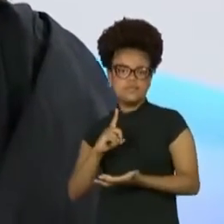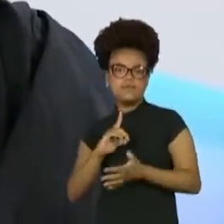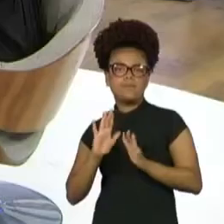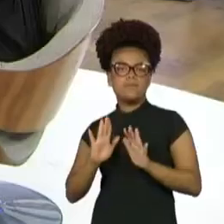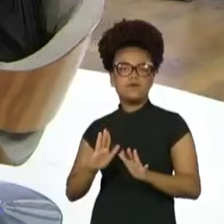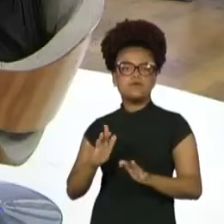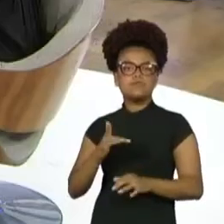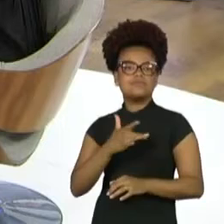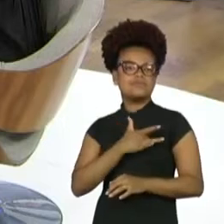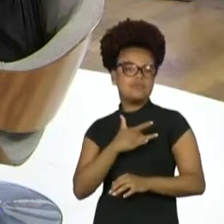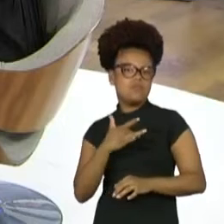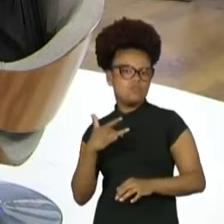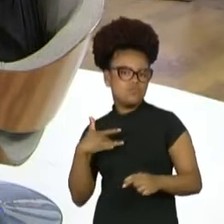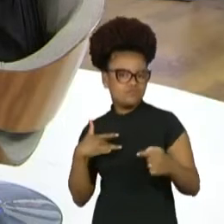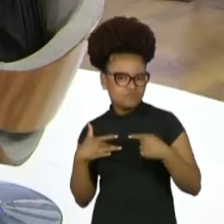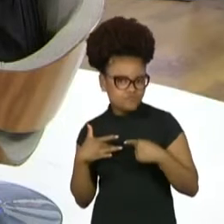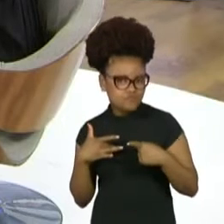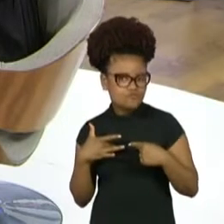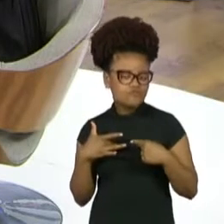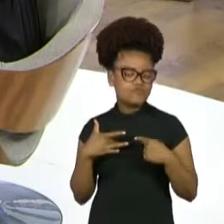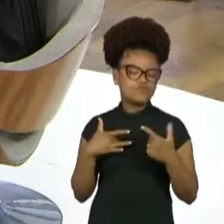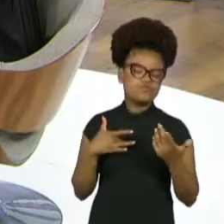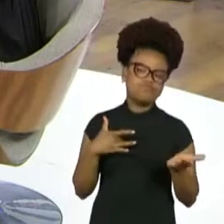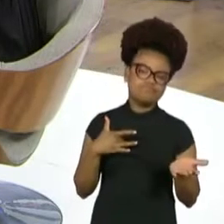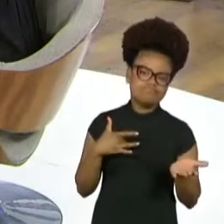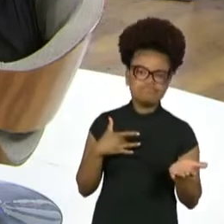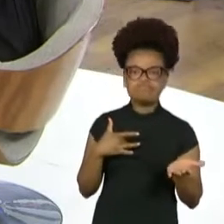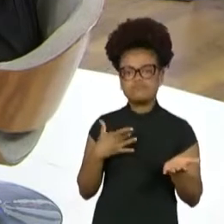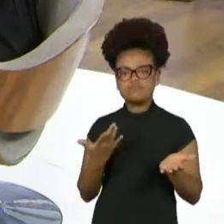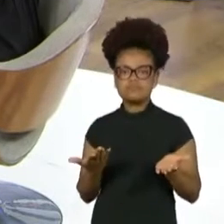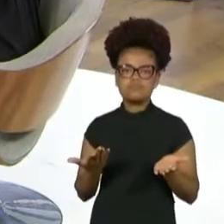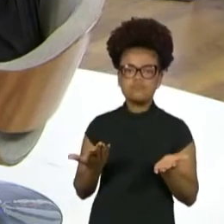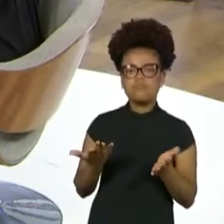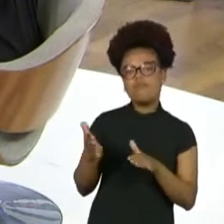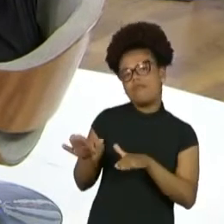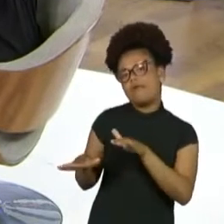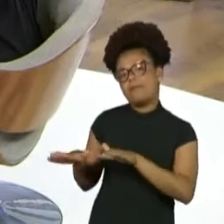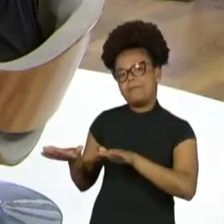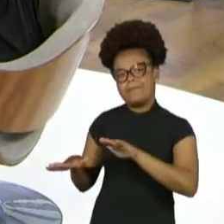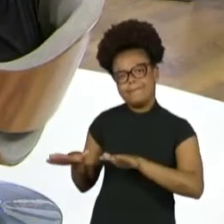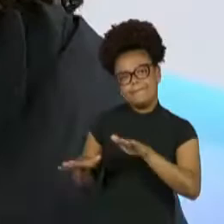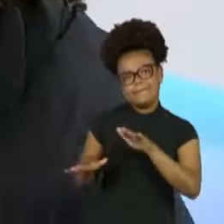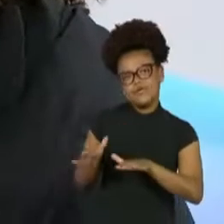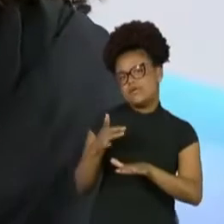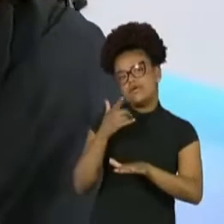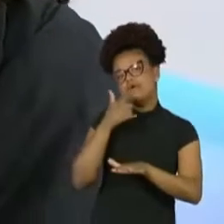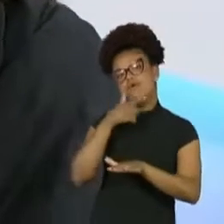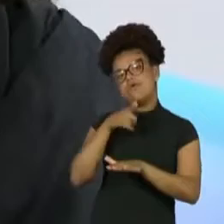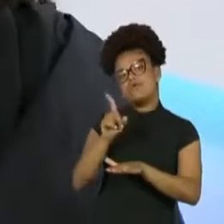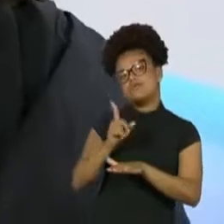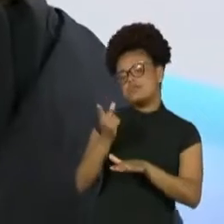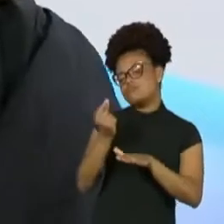mesmo, de não deu para guardar dinheiro para